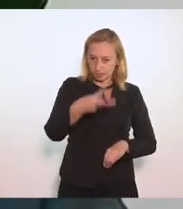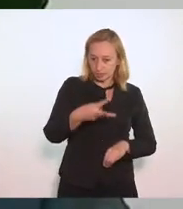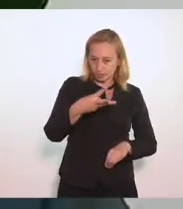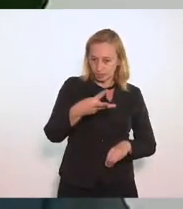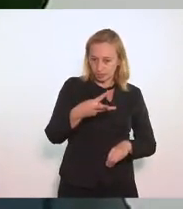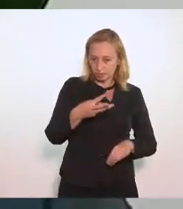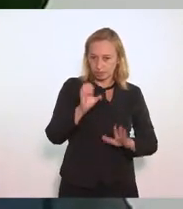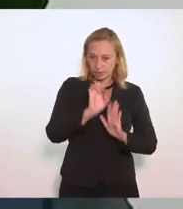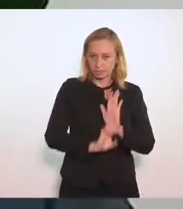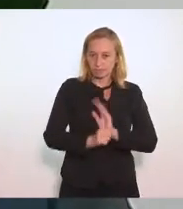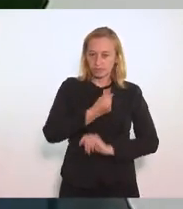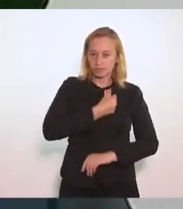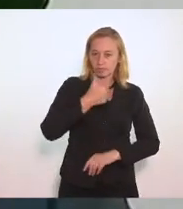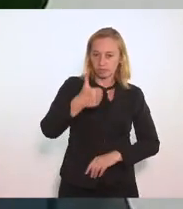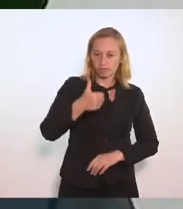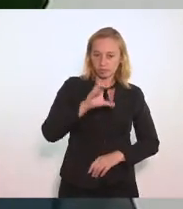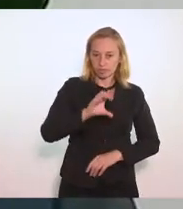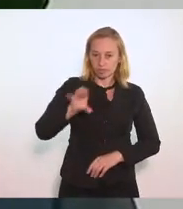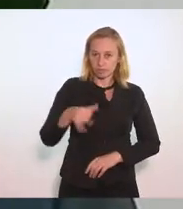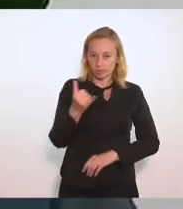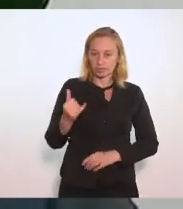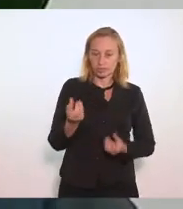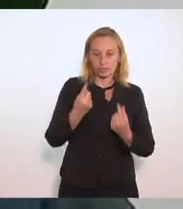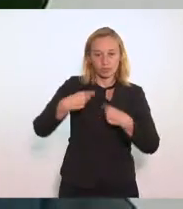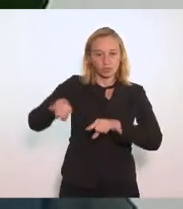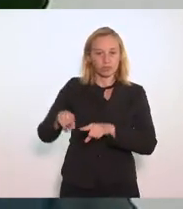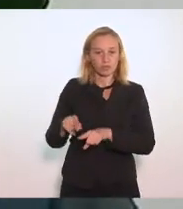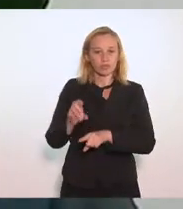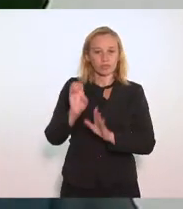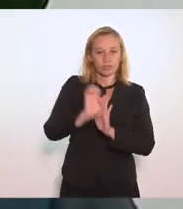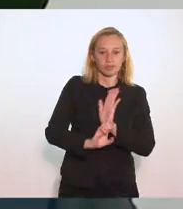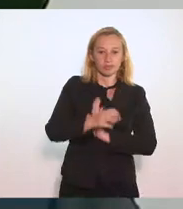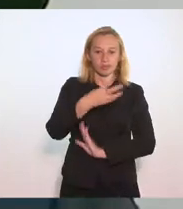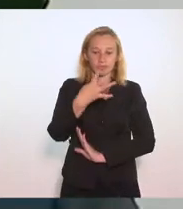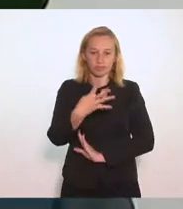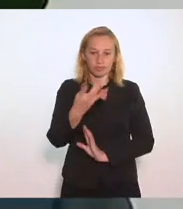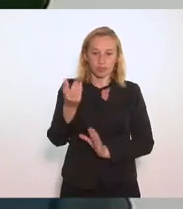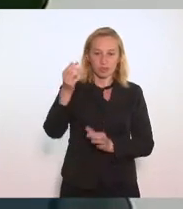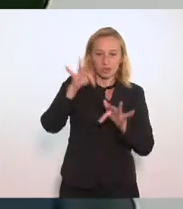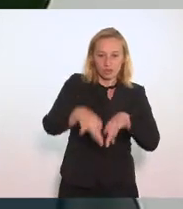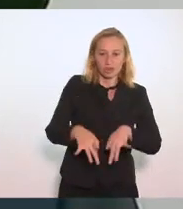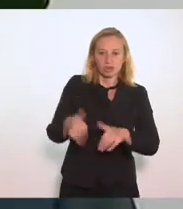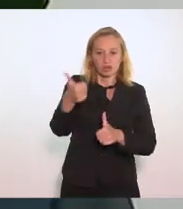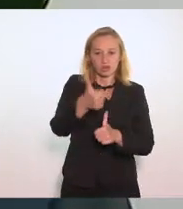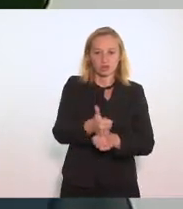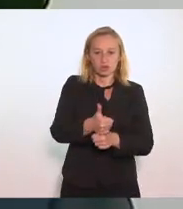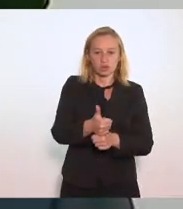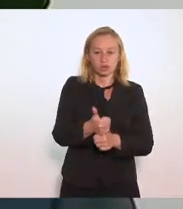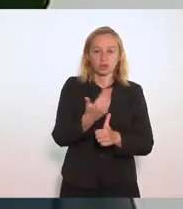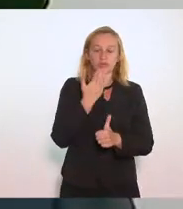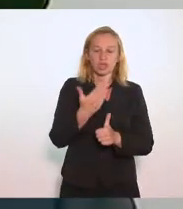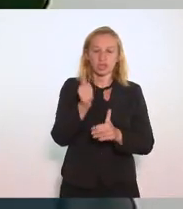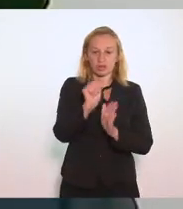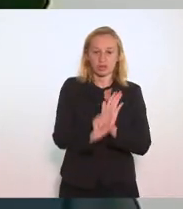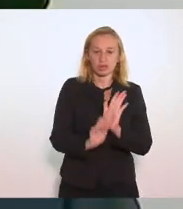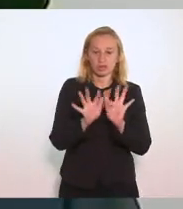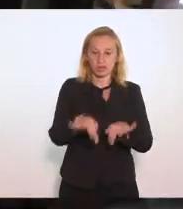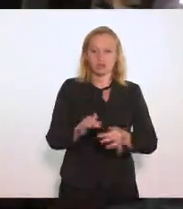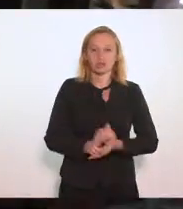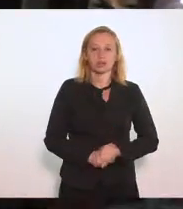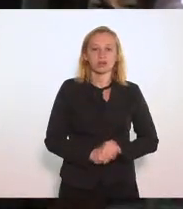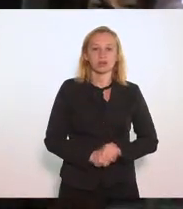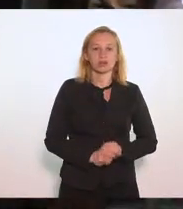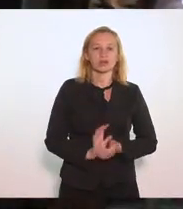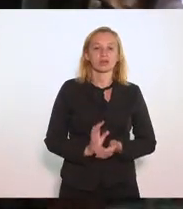pela emenda número 1 da CCJ contrário emenda 4 concluindo por substitutivo pedindo forma final de redação pela